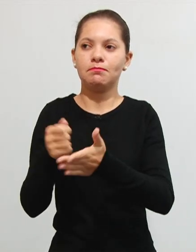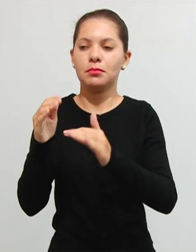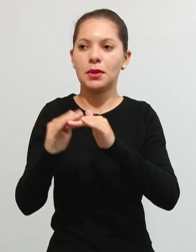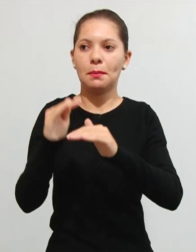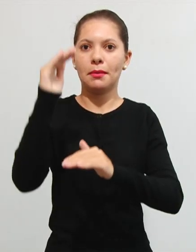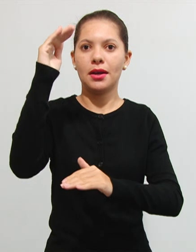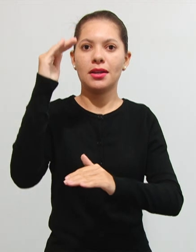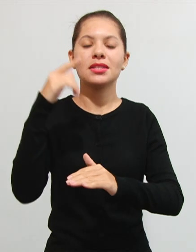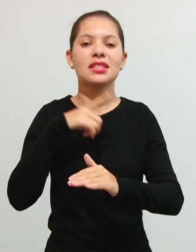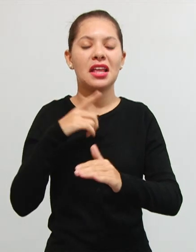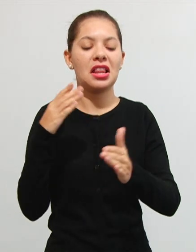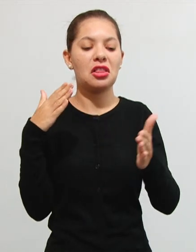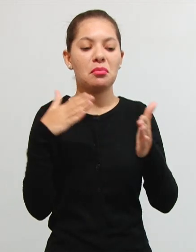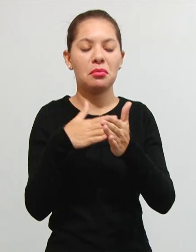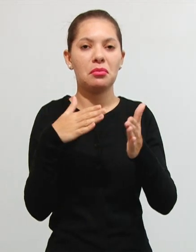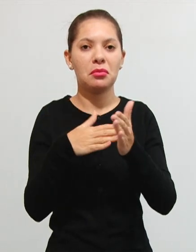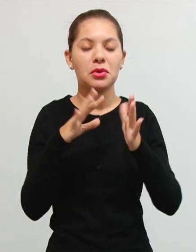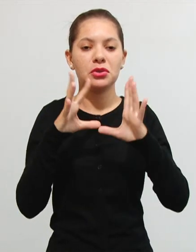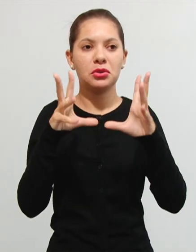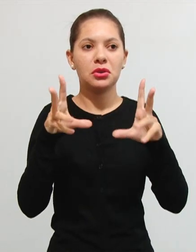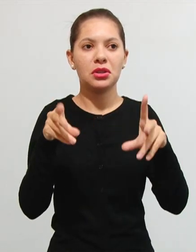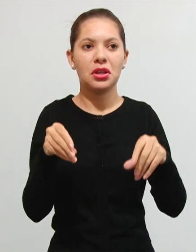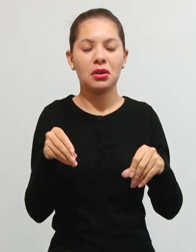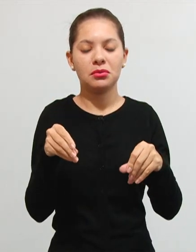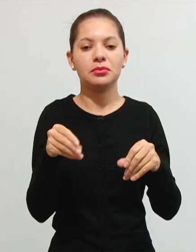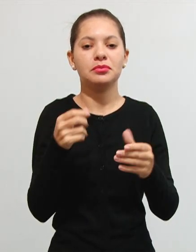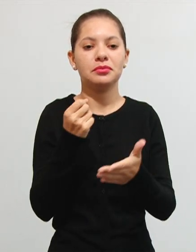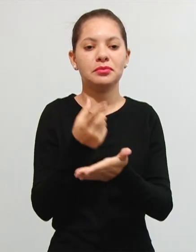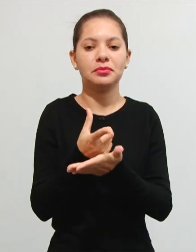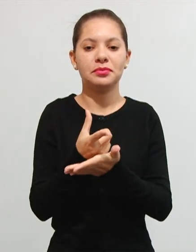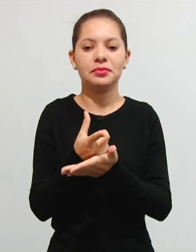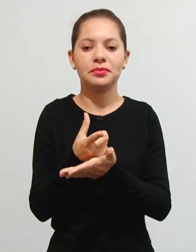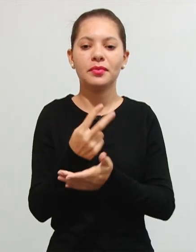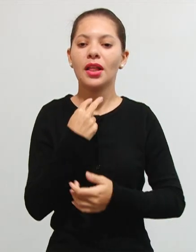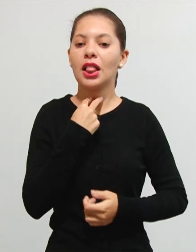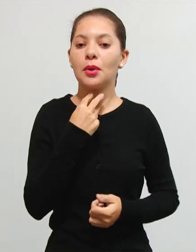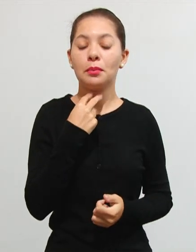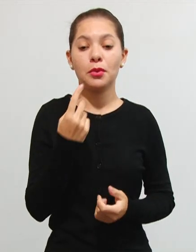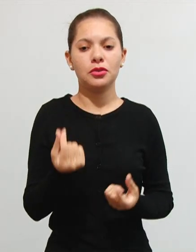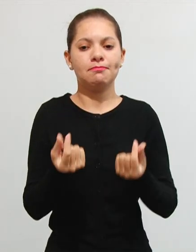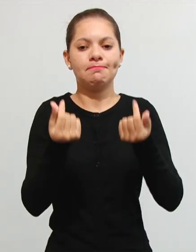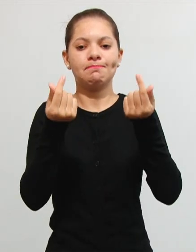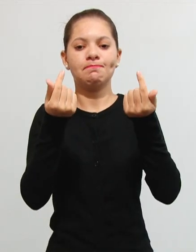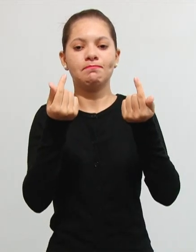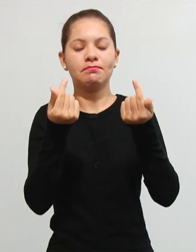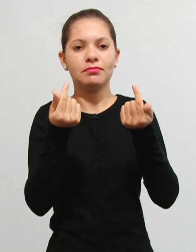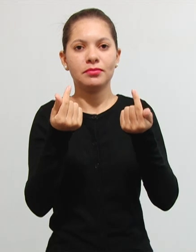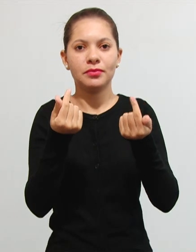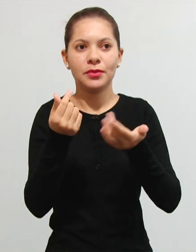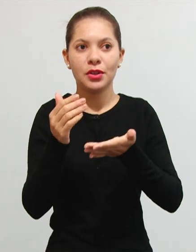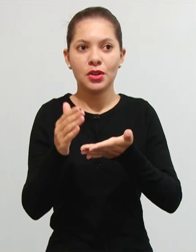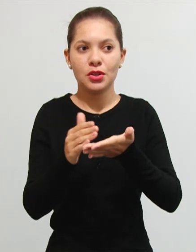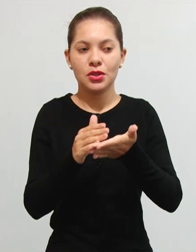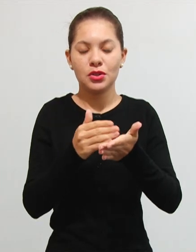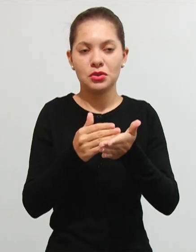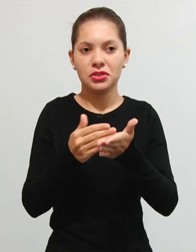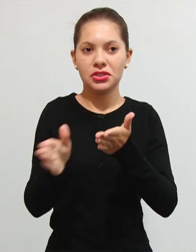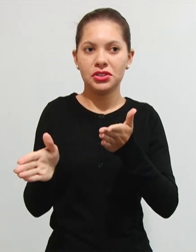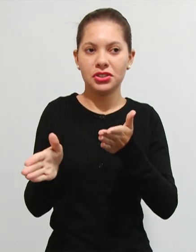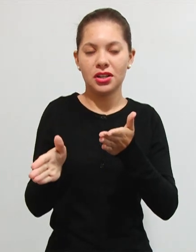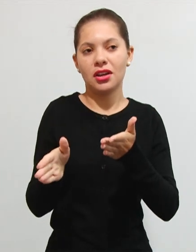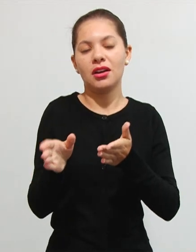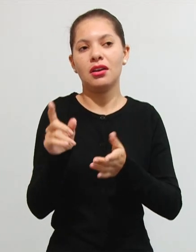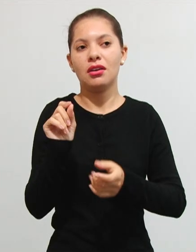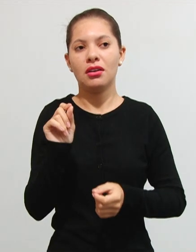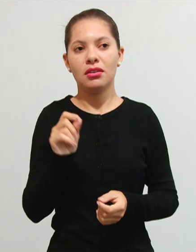limite total do que foi gasto ali naquela obra, tá? não pode lucrar só tirar o prejuízo ali do investimento que ele